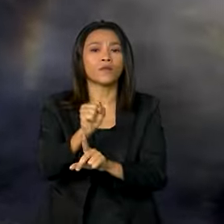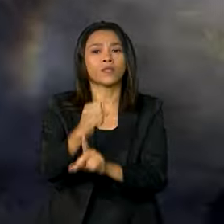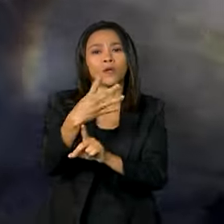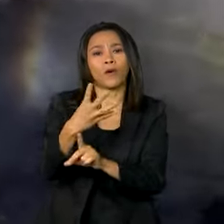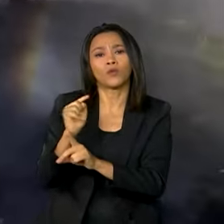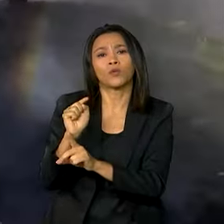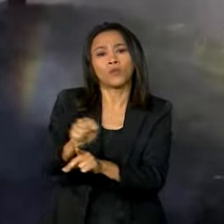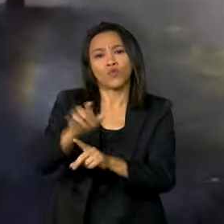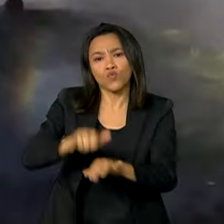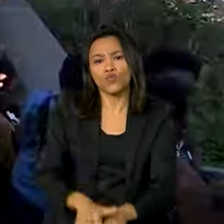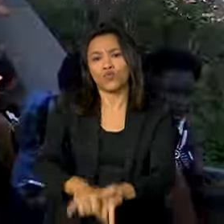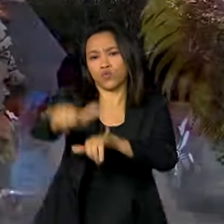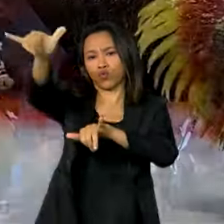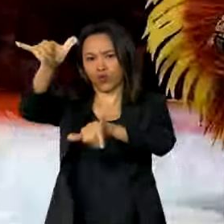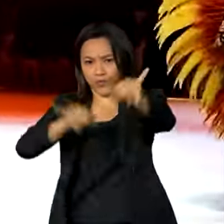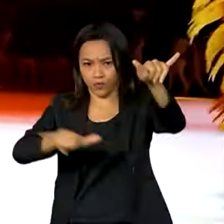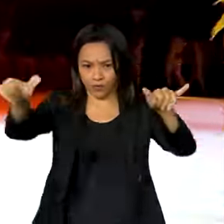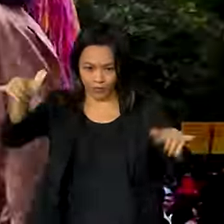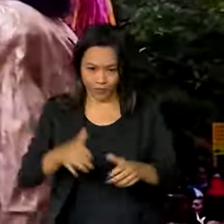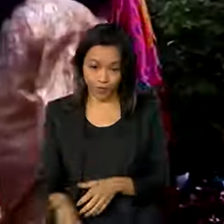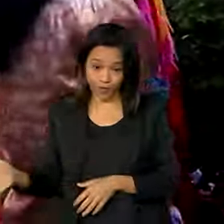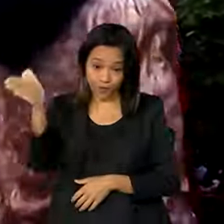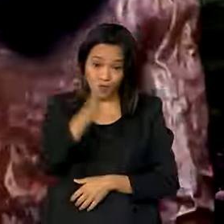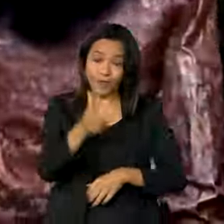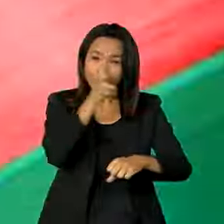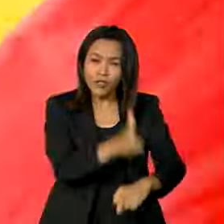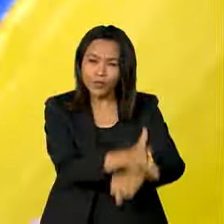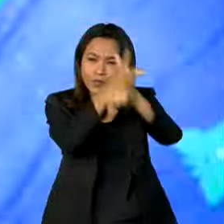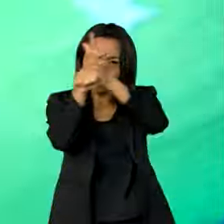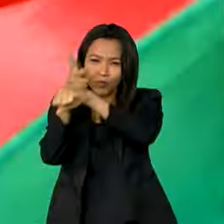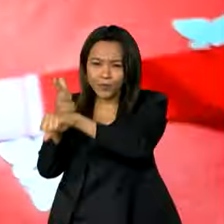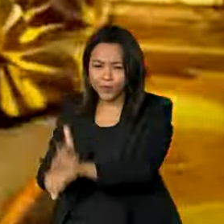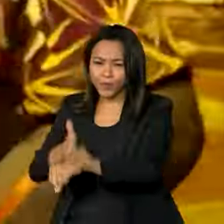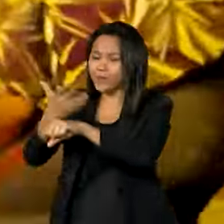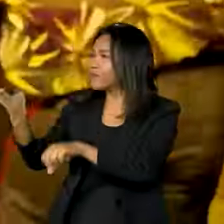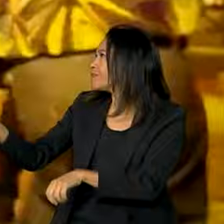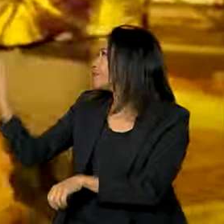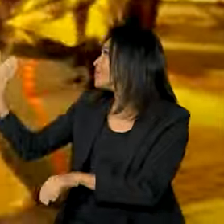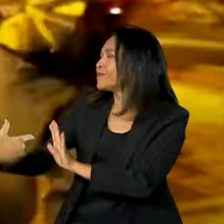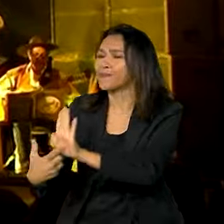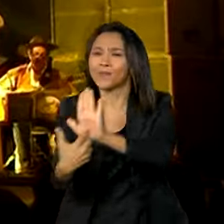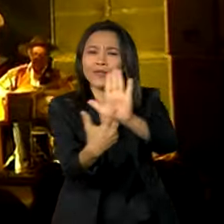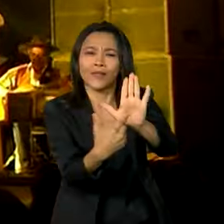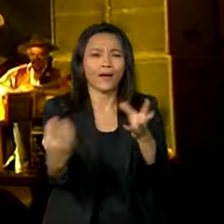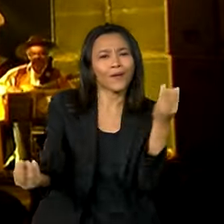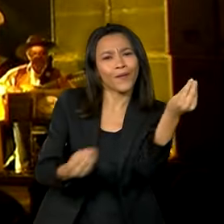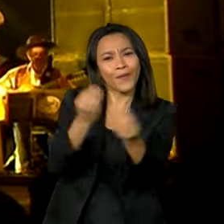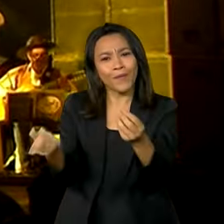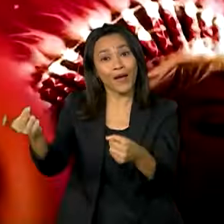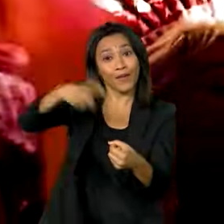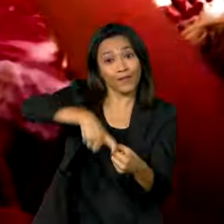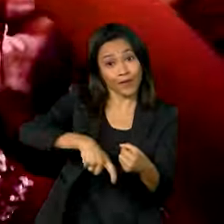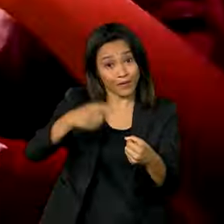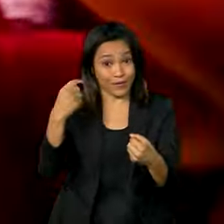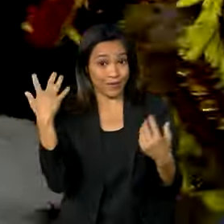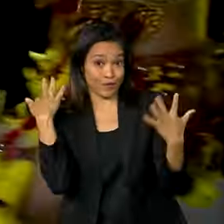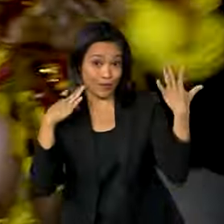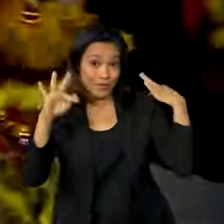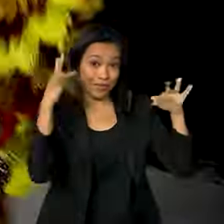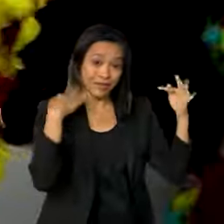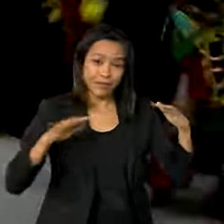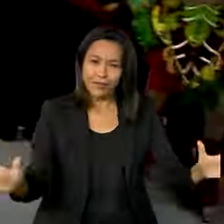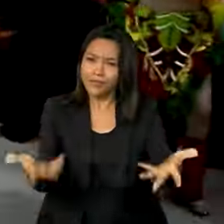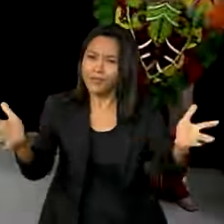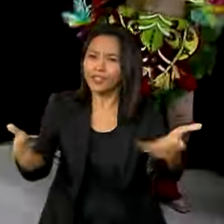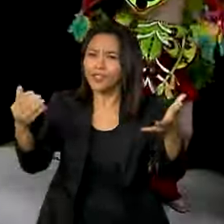voos para a temporada. E no quadro Brasil no Rumo Certo, vamos mostrar como a retomada do turismo incentiva a